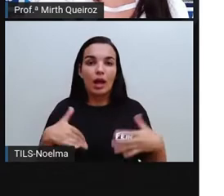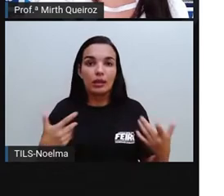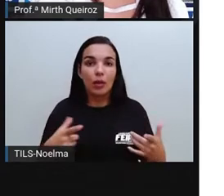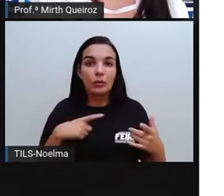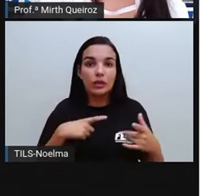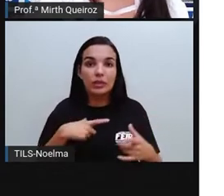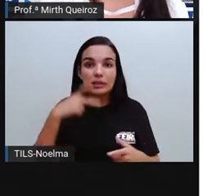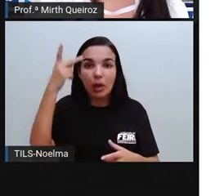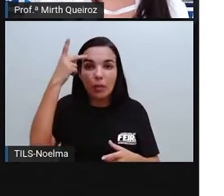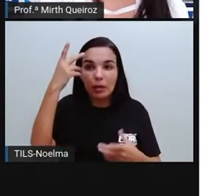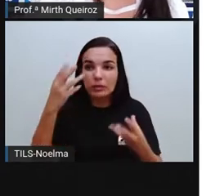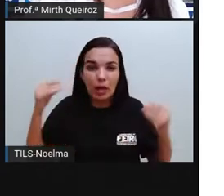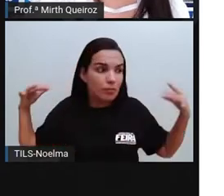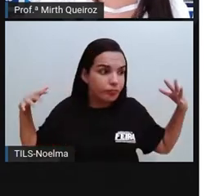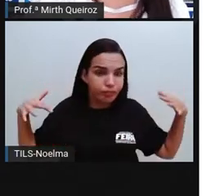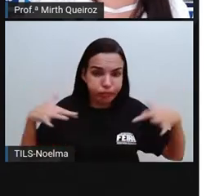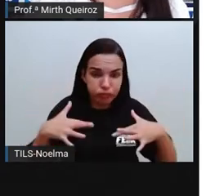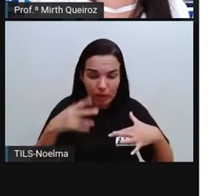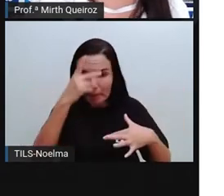das indústrias, né?